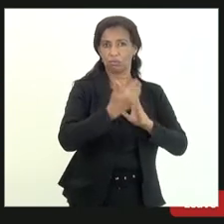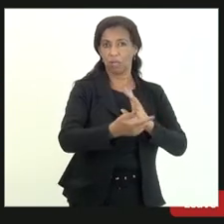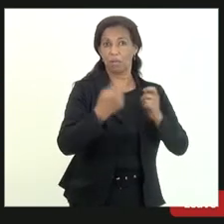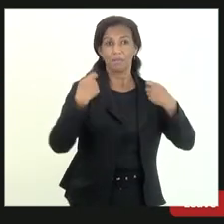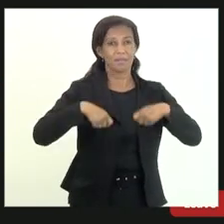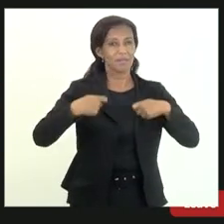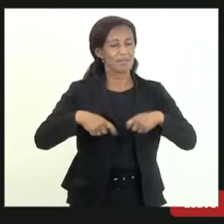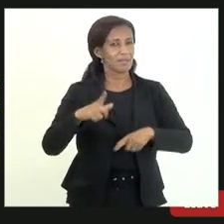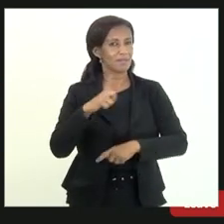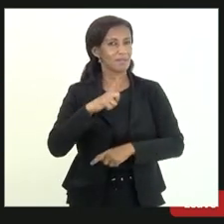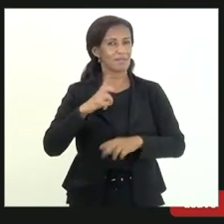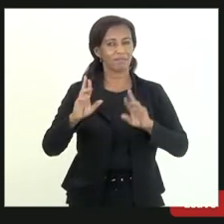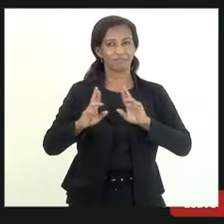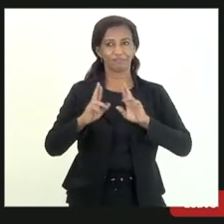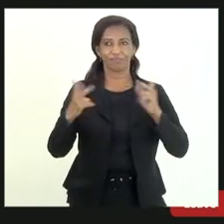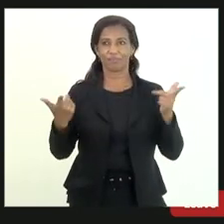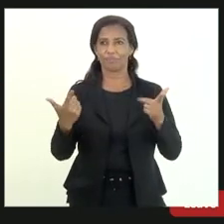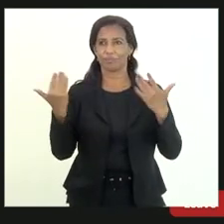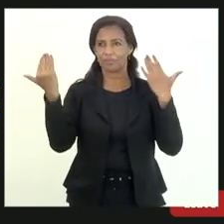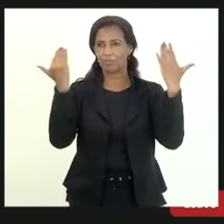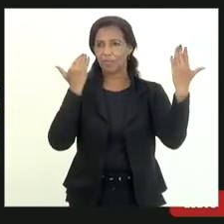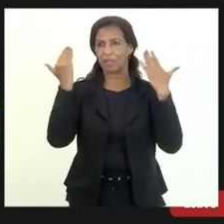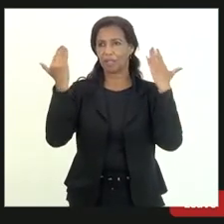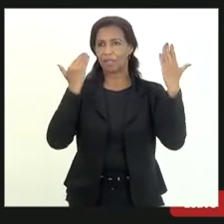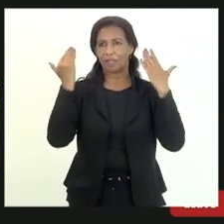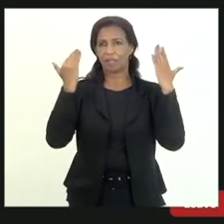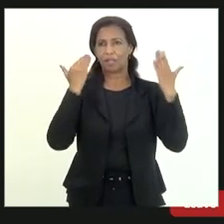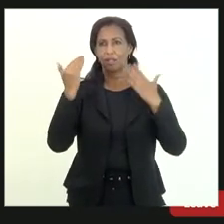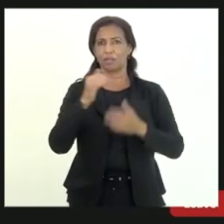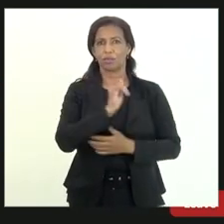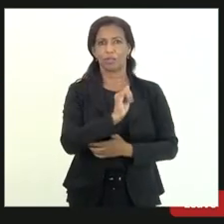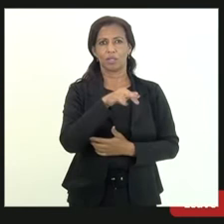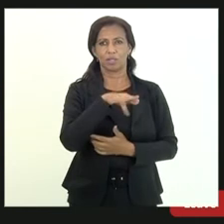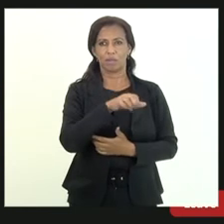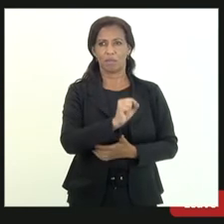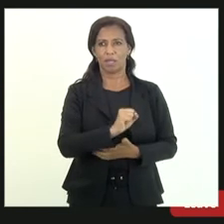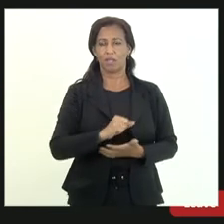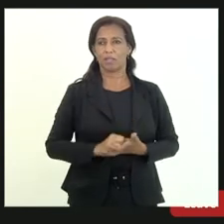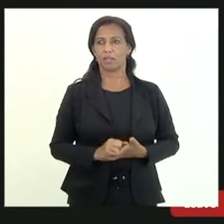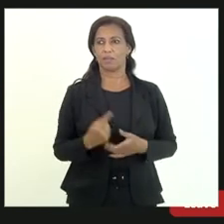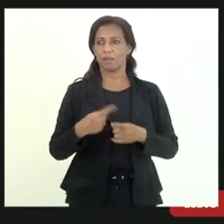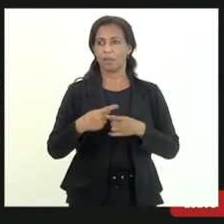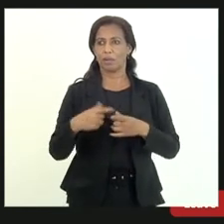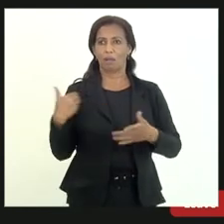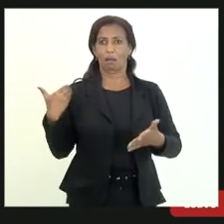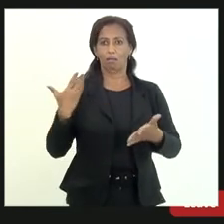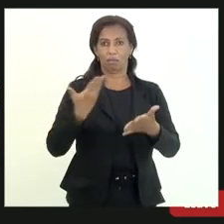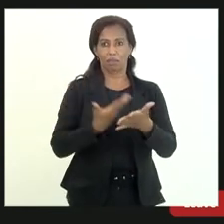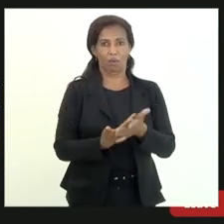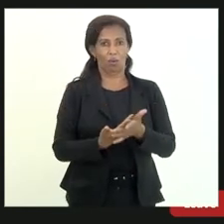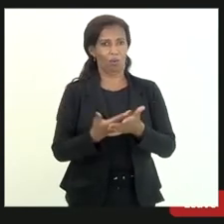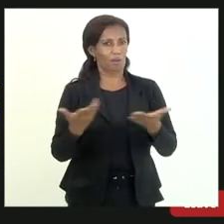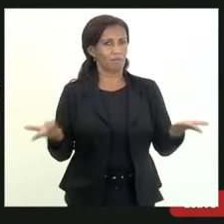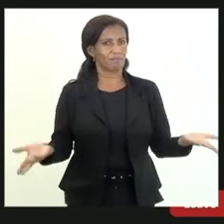necessariamente diferenciado em relação aos créditos de ICMS o que até agora é dizer o óbvio